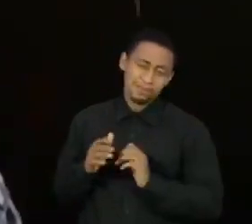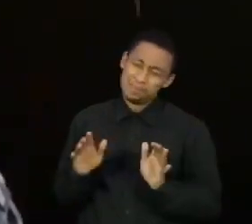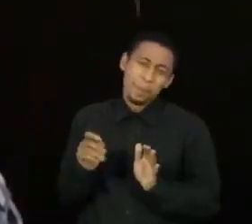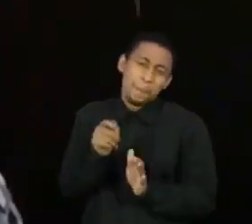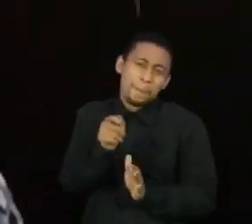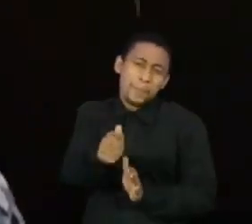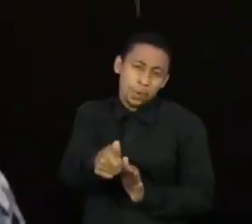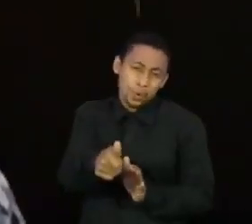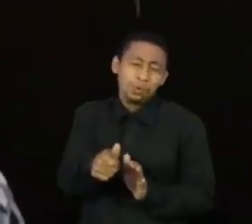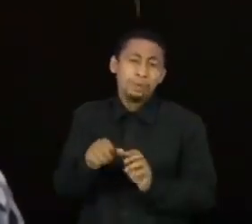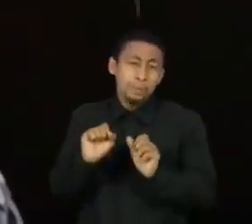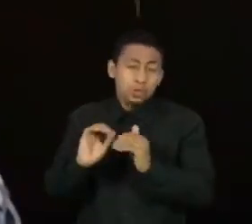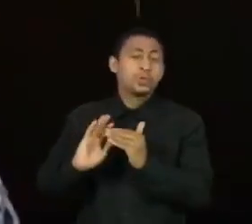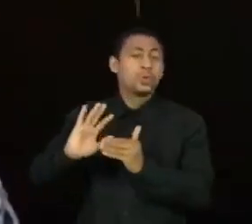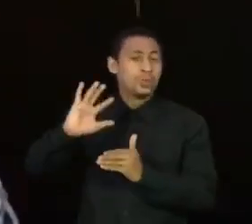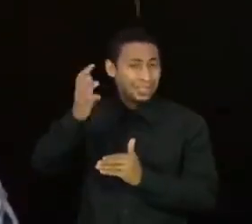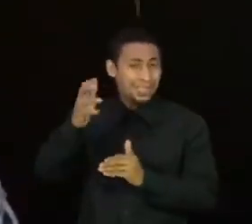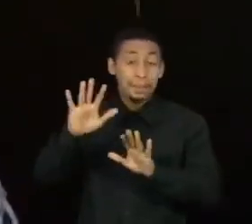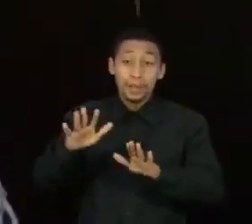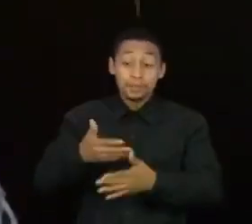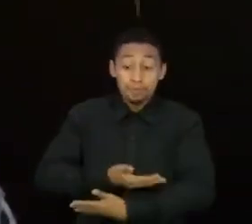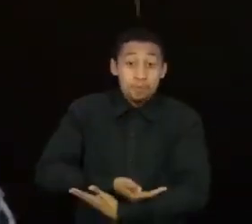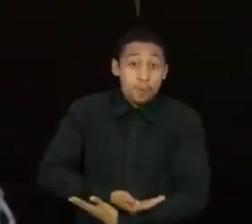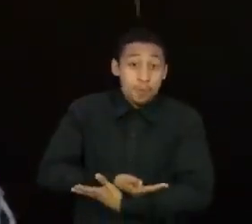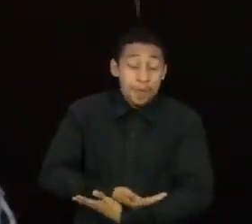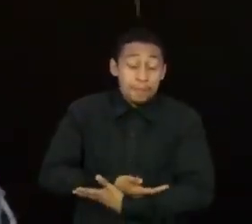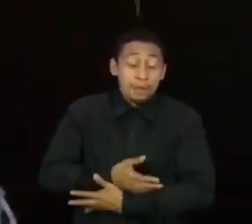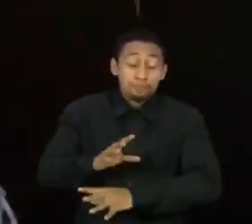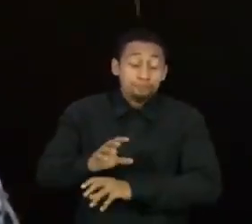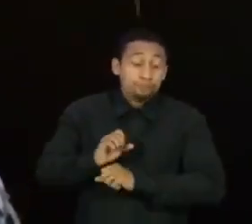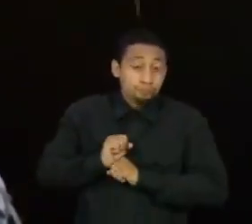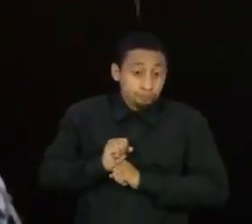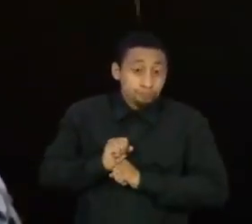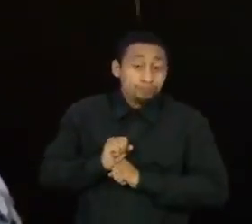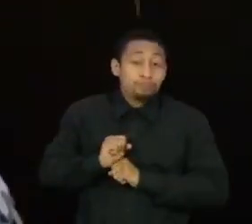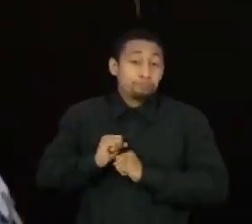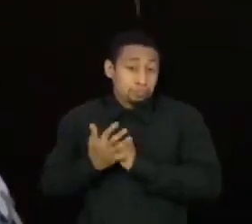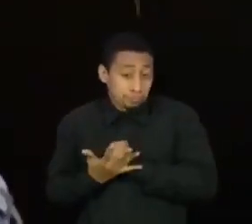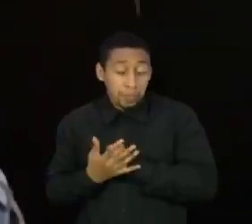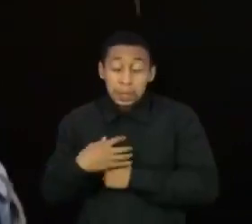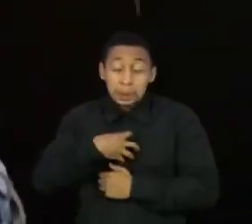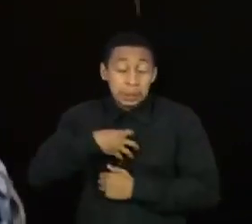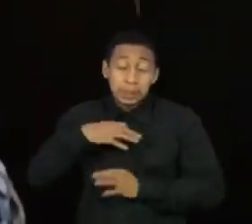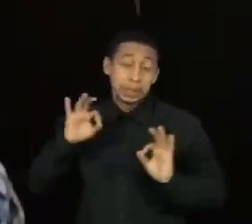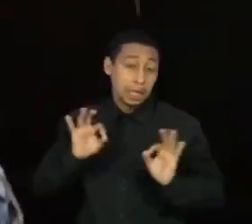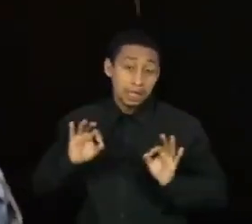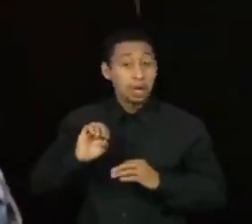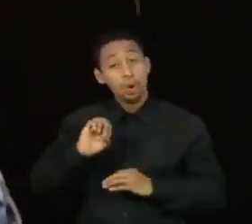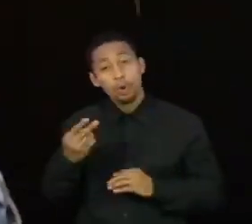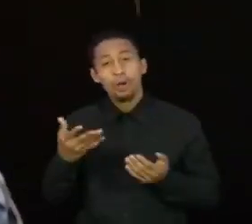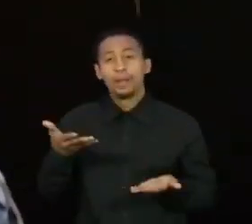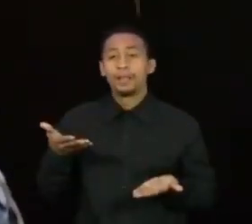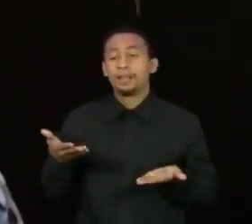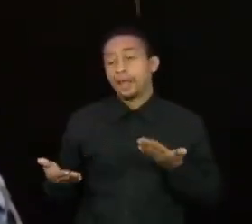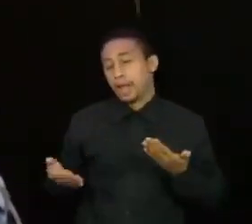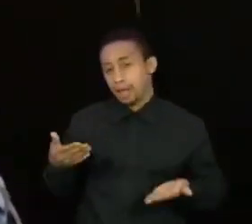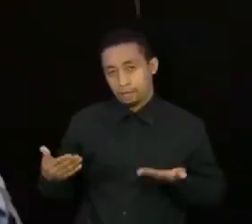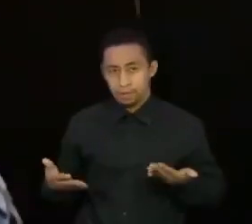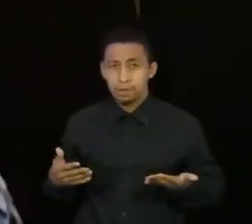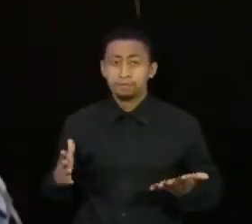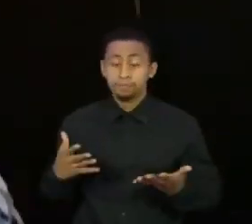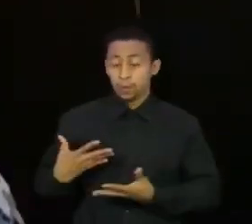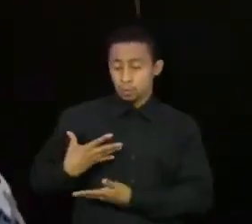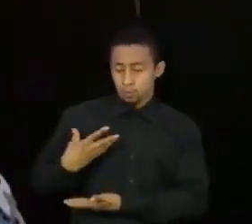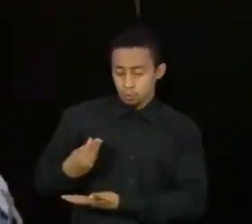quando ocorre o bebê costuma ter doença assintomática ou leve. A amamentação é